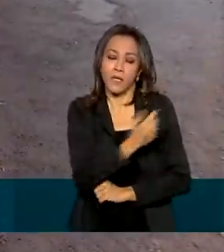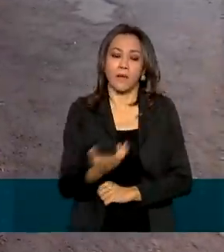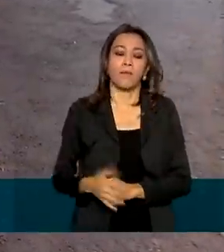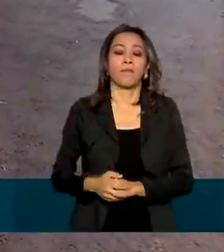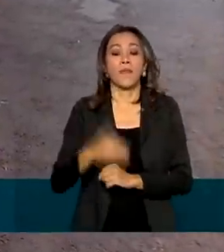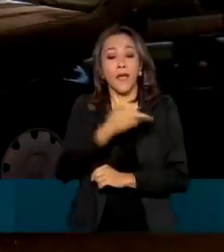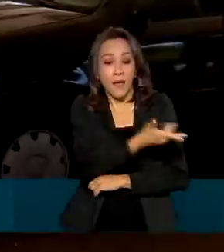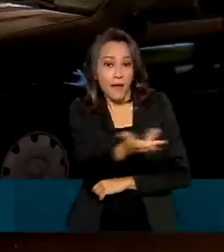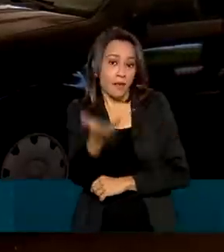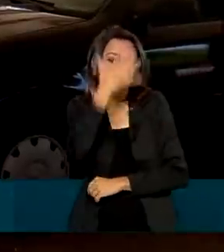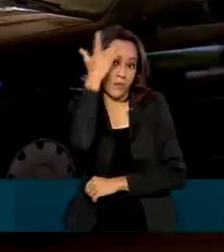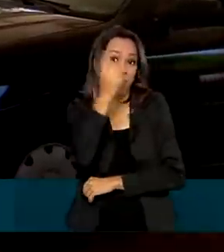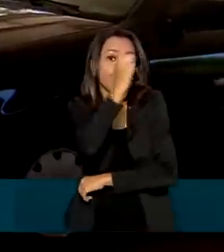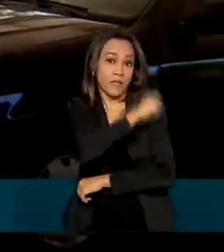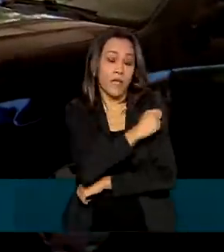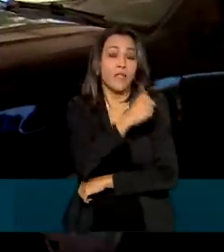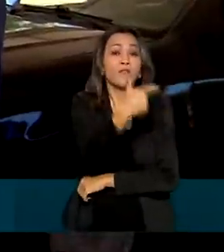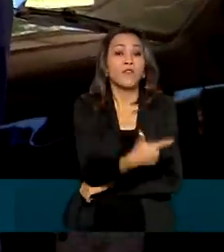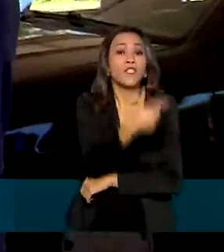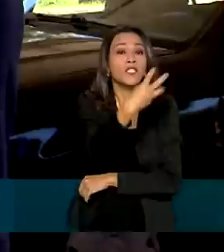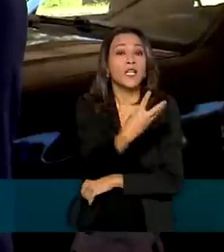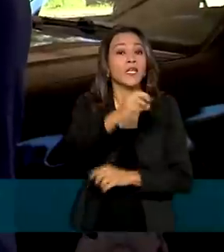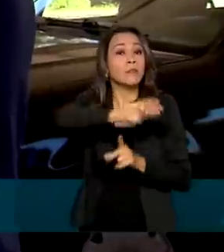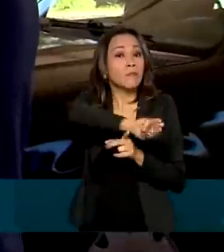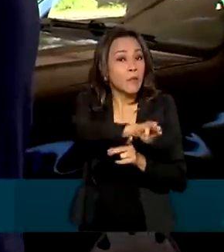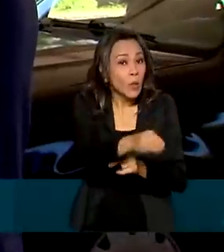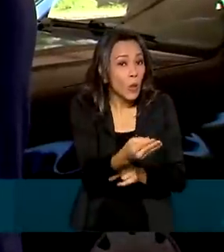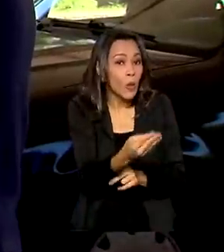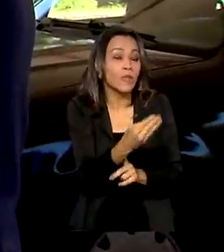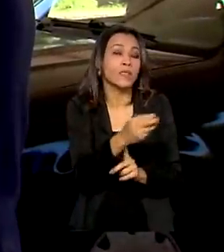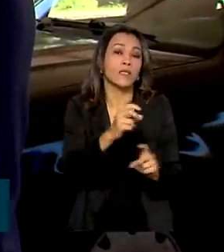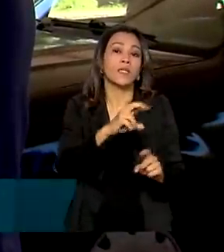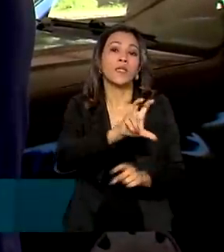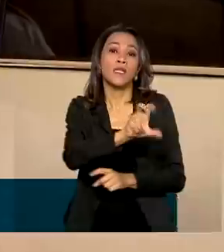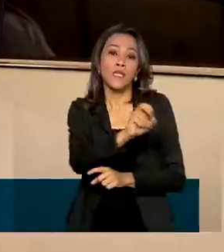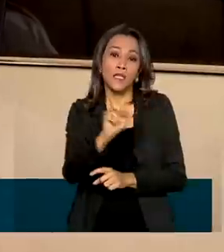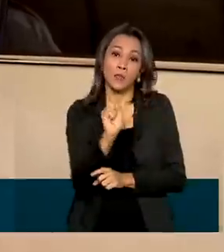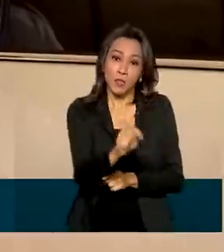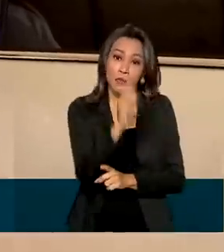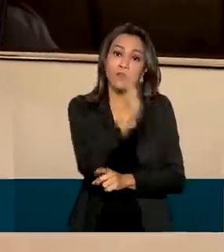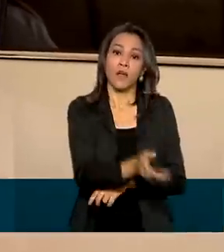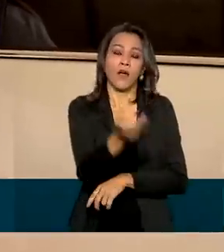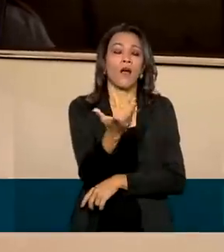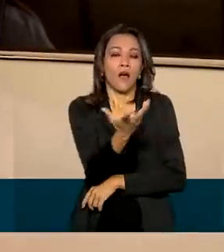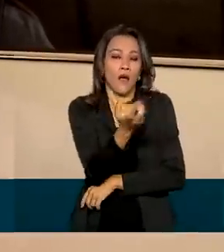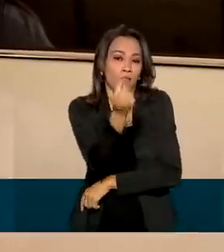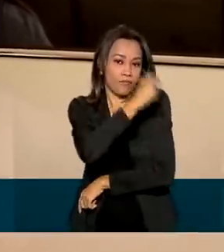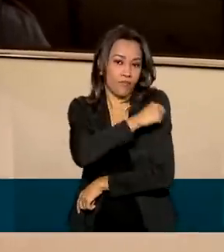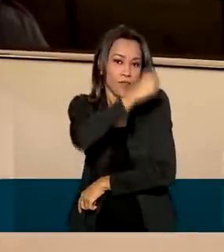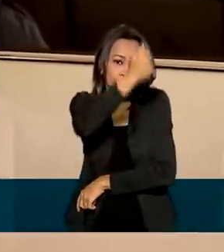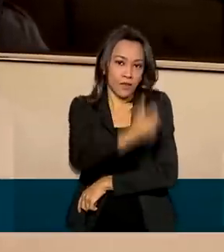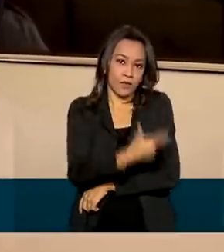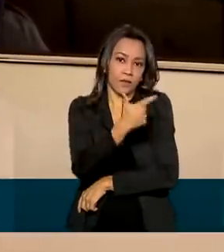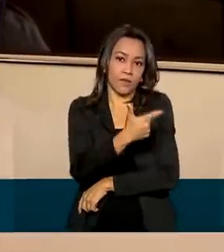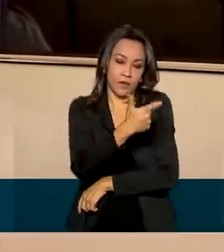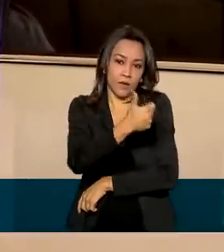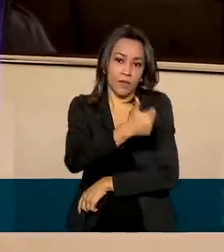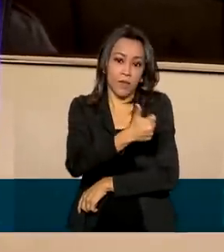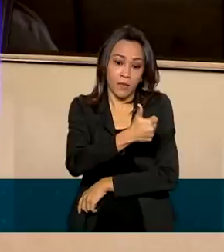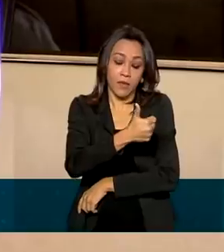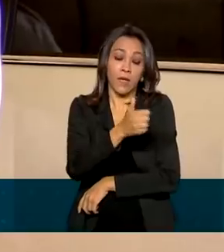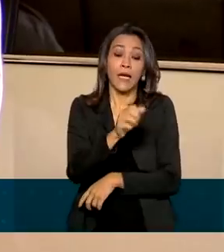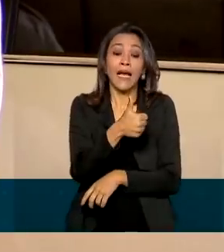quase 23,5 já receberam a segunda dose do imunizante, ou seja, 14,7